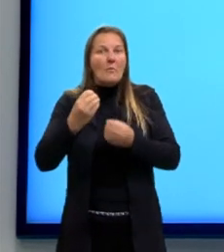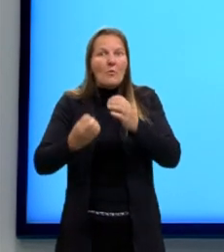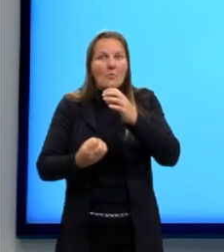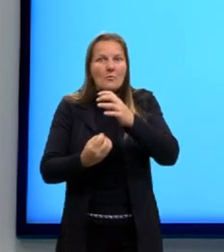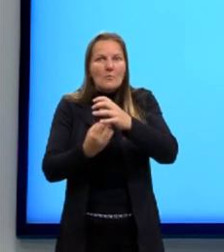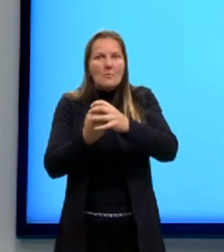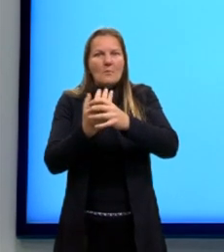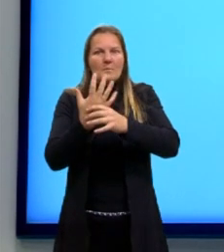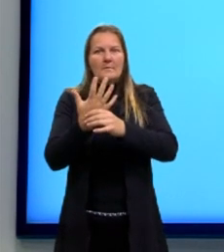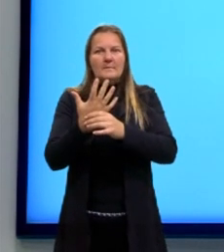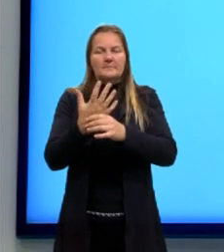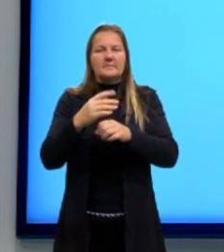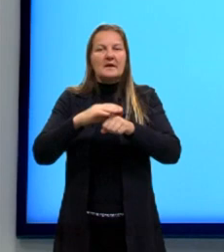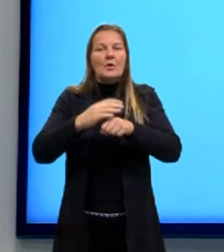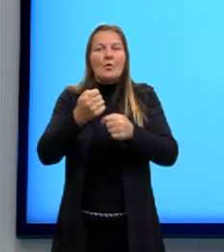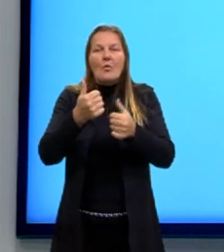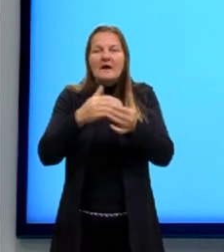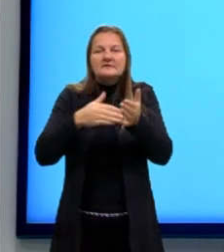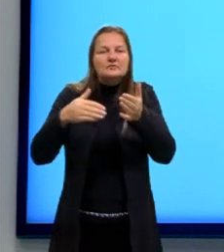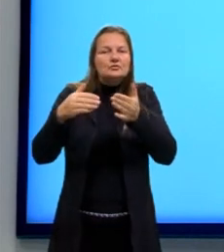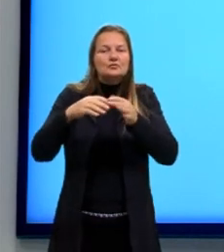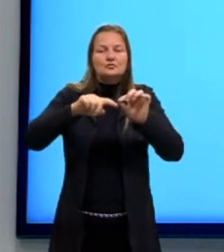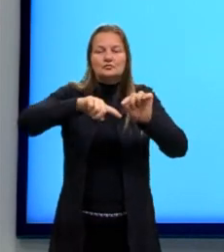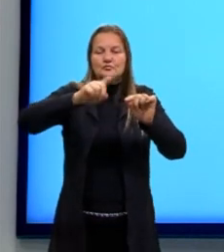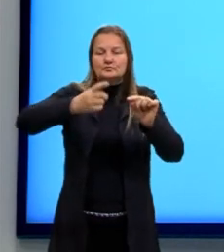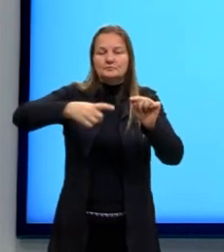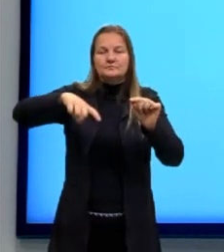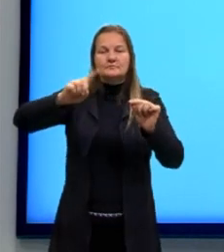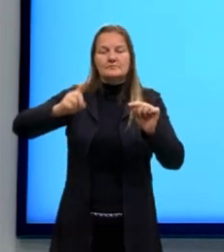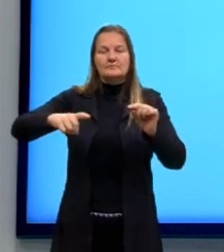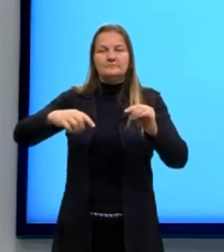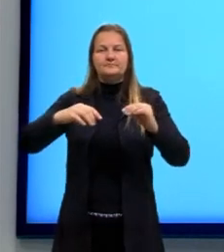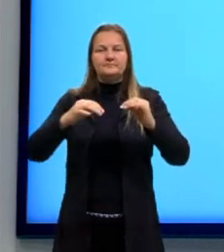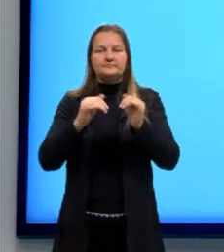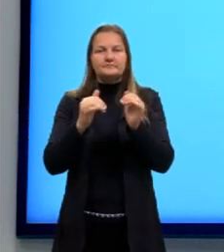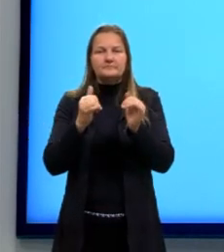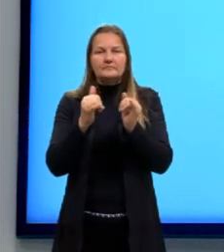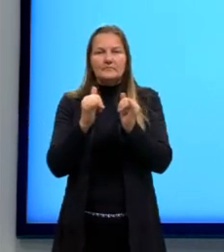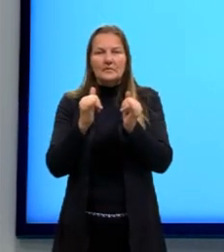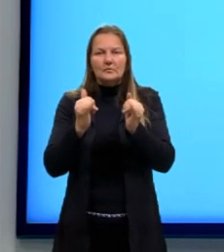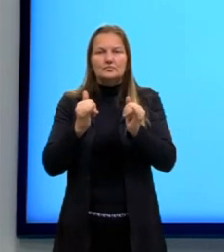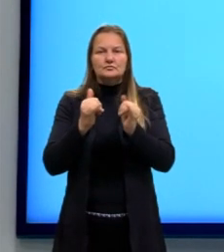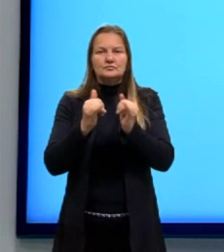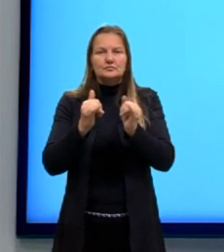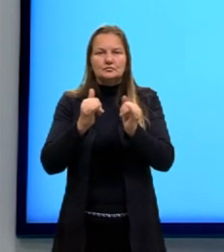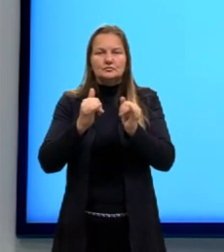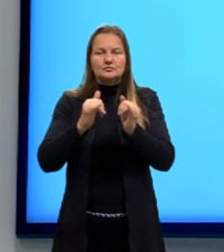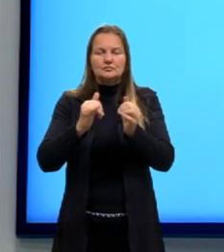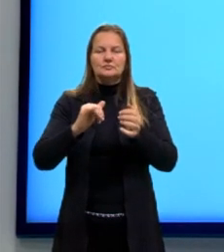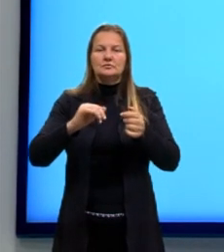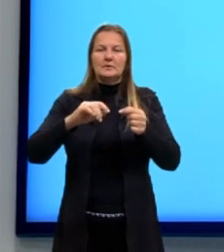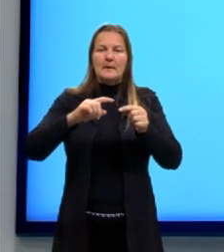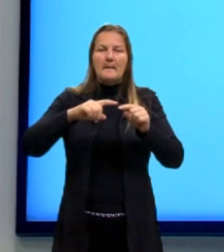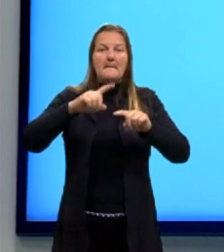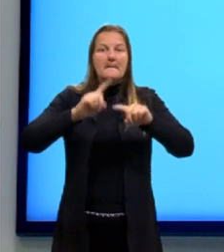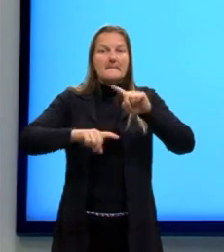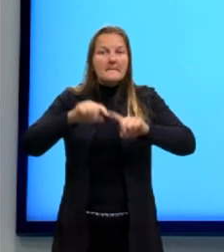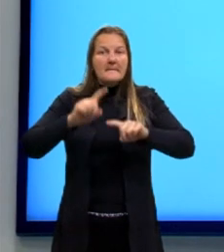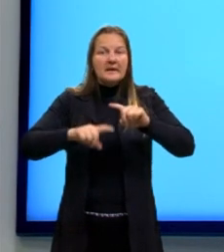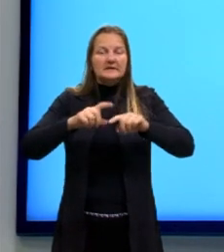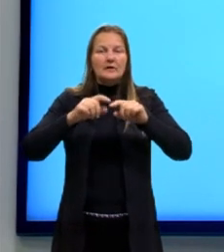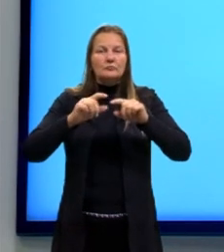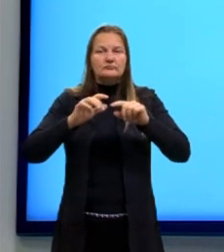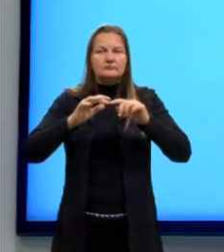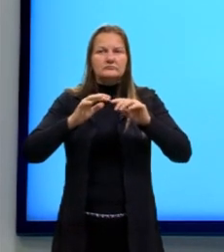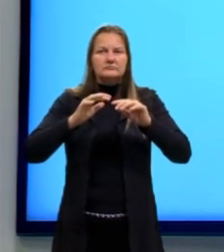maioria dos sons são ondas produzidas por vibrações de objetos materiais. Então aqui a gente